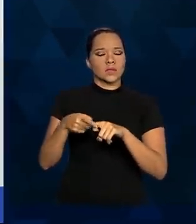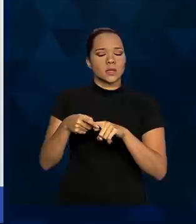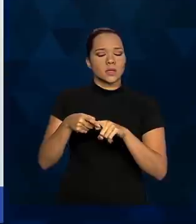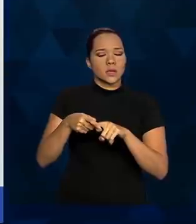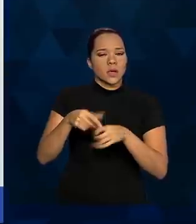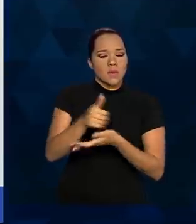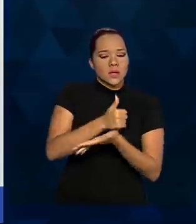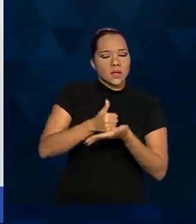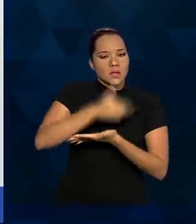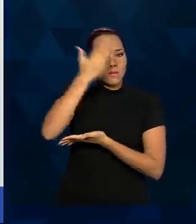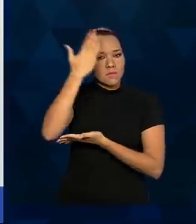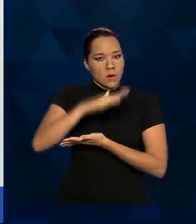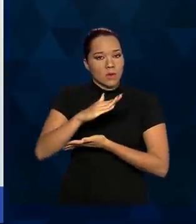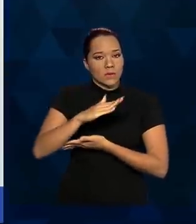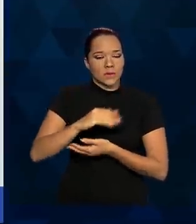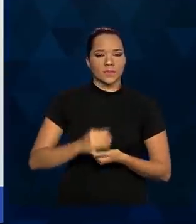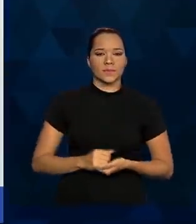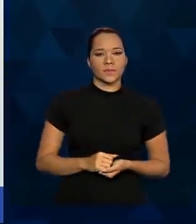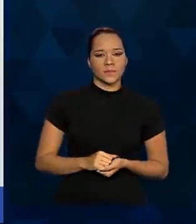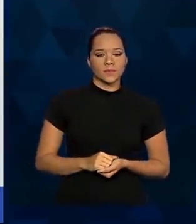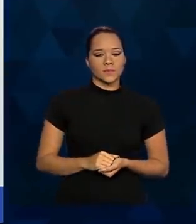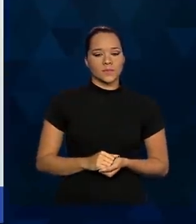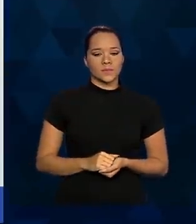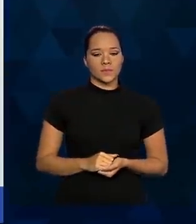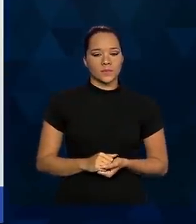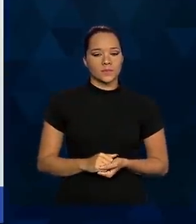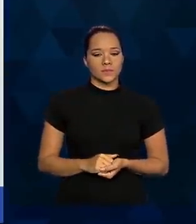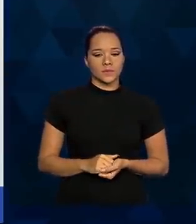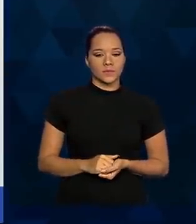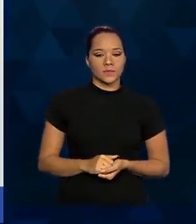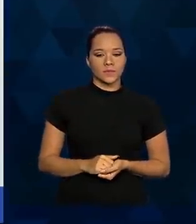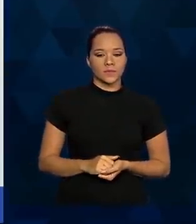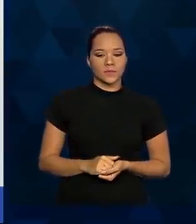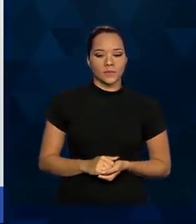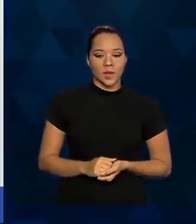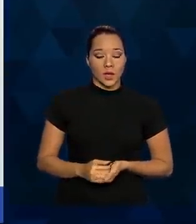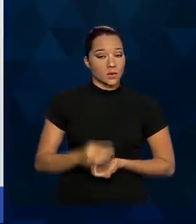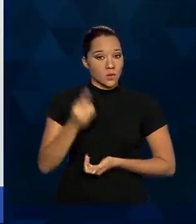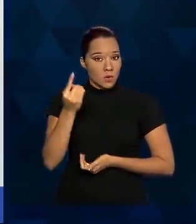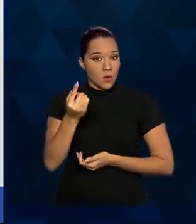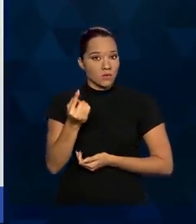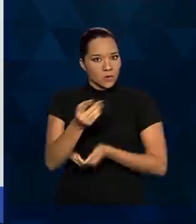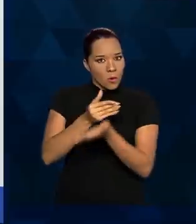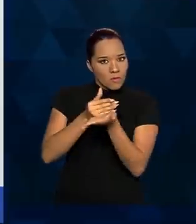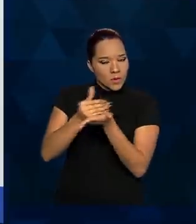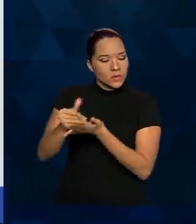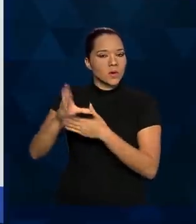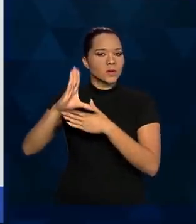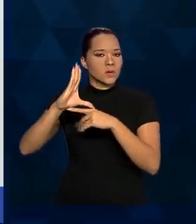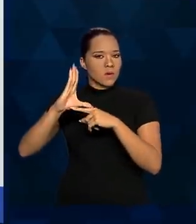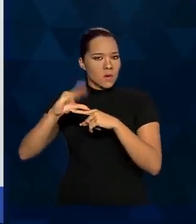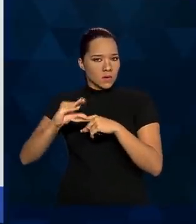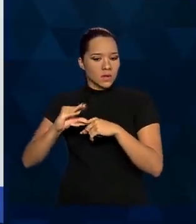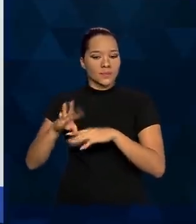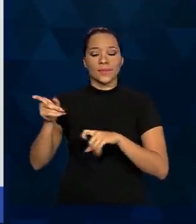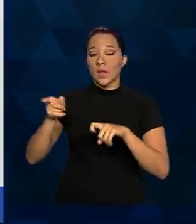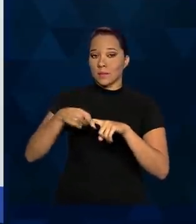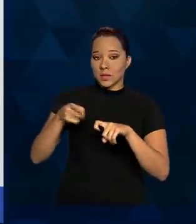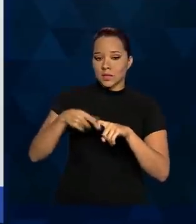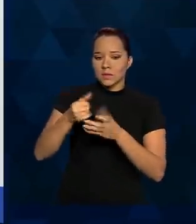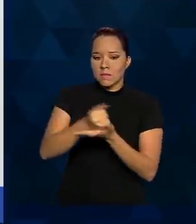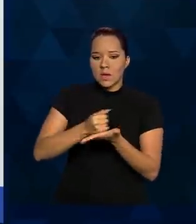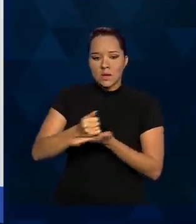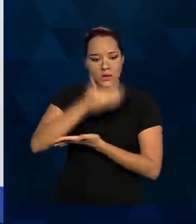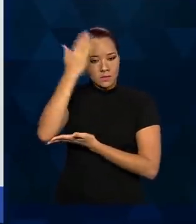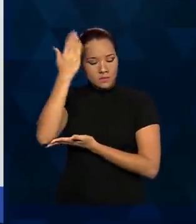evidências, próximo, de um dos fundadores desse conceito. A medicina baseada